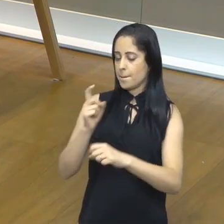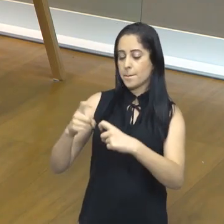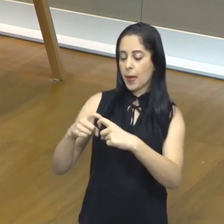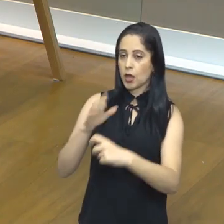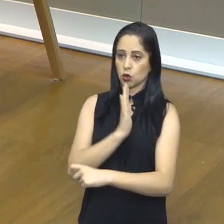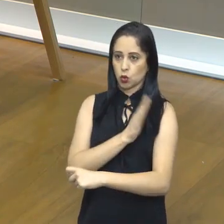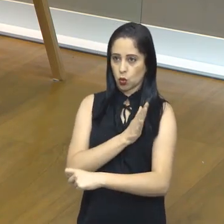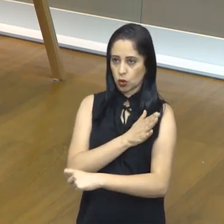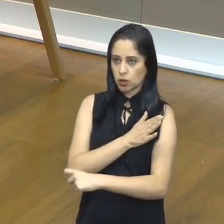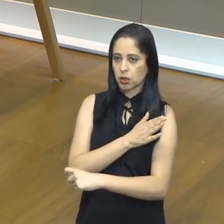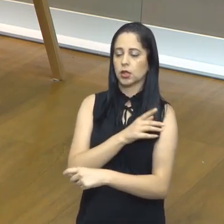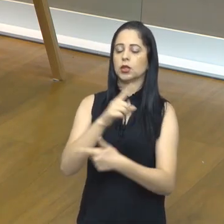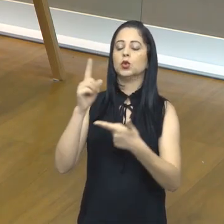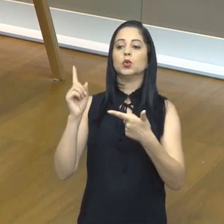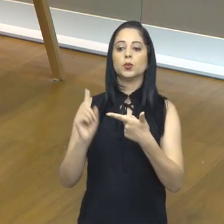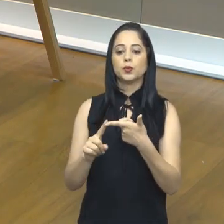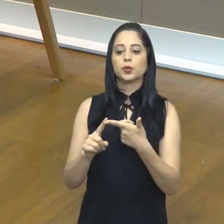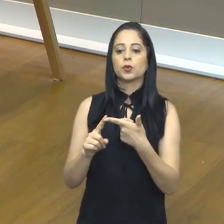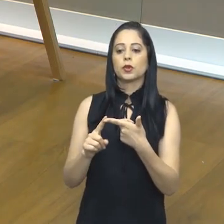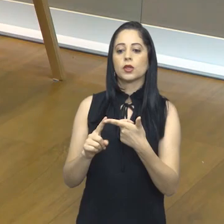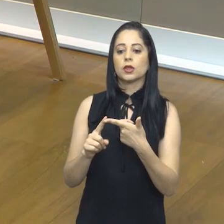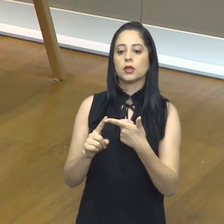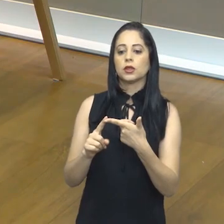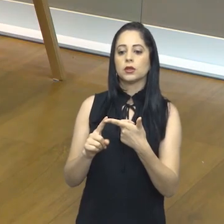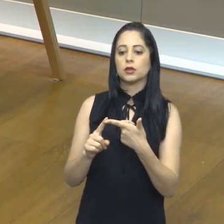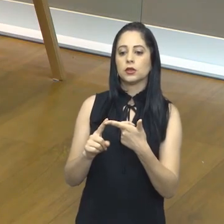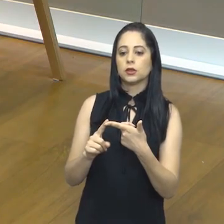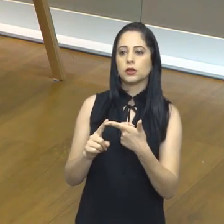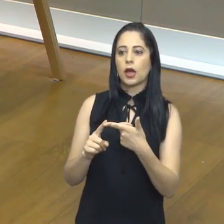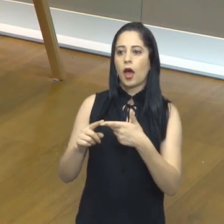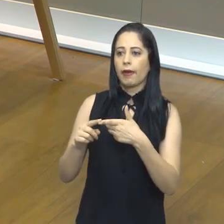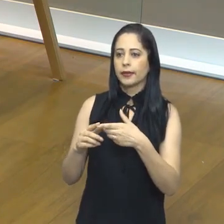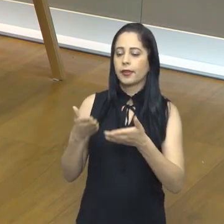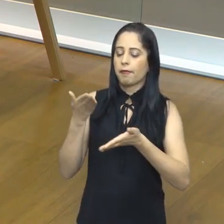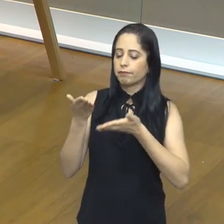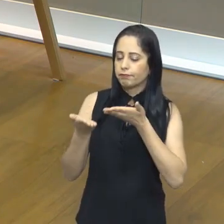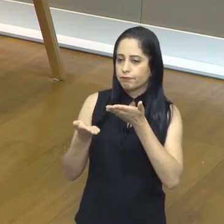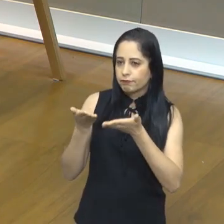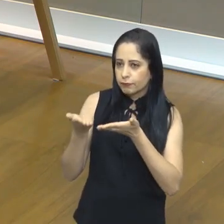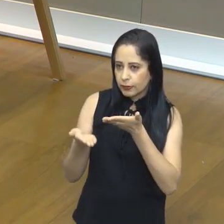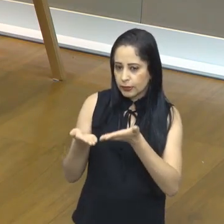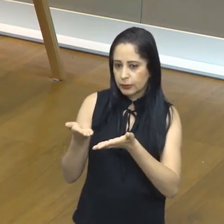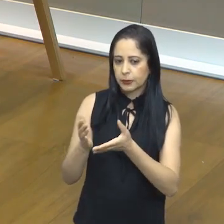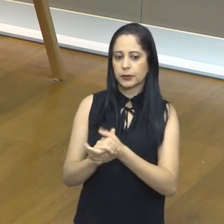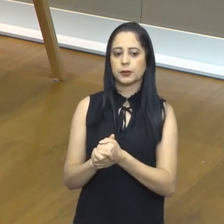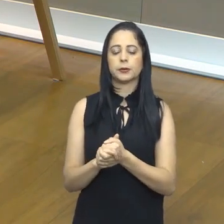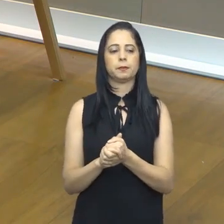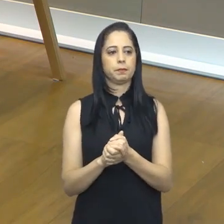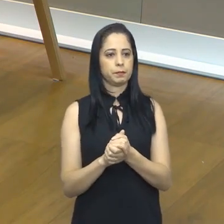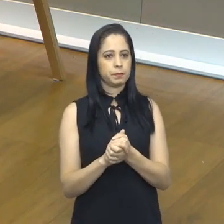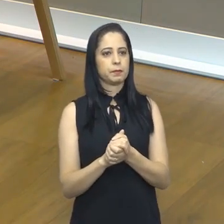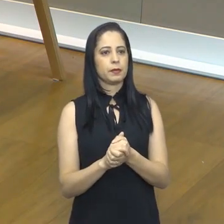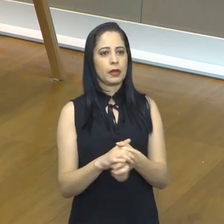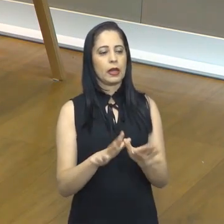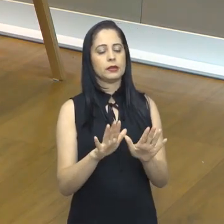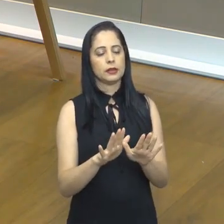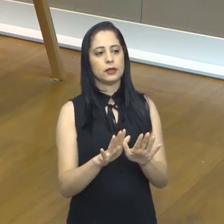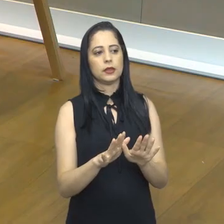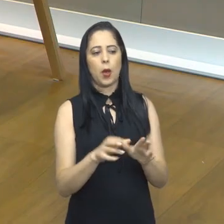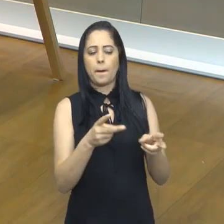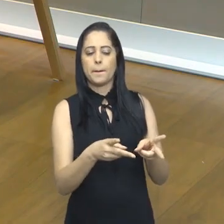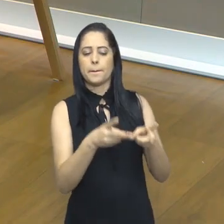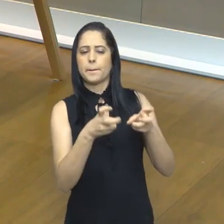cardiologista, ele tem um papel também em pacientes com acometimento cardíaco na fase de reabilitação desses pacientes.